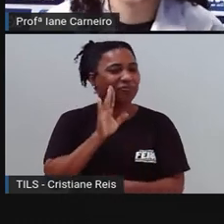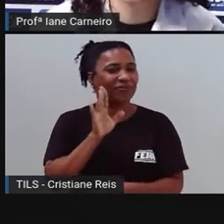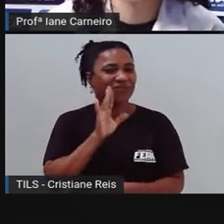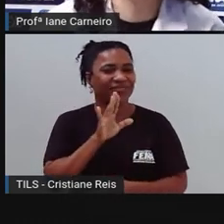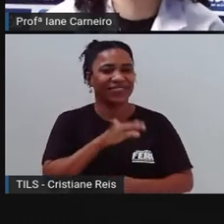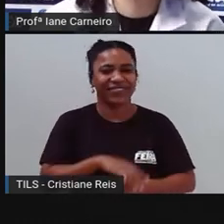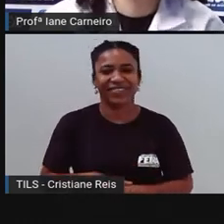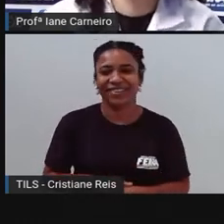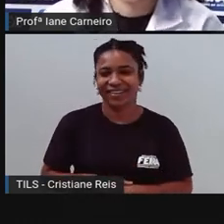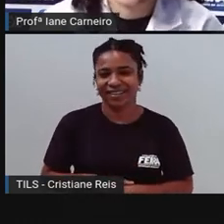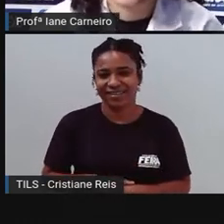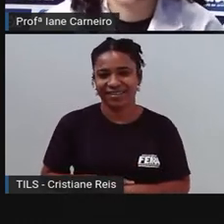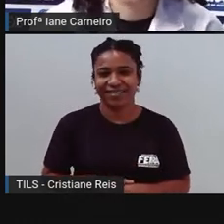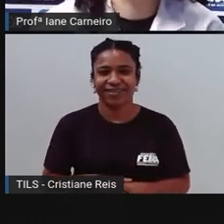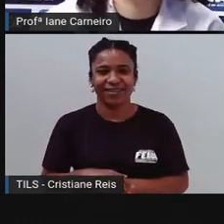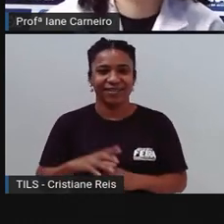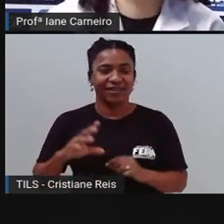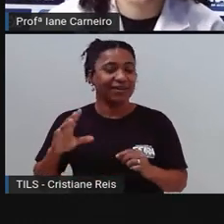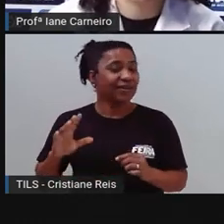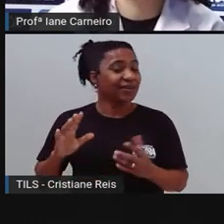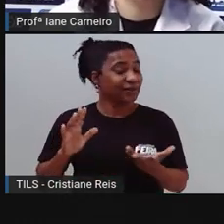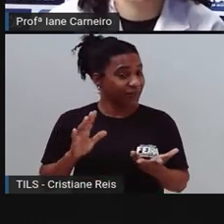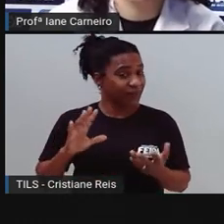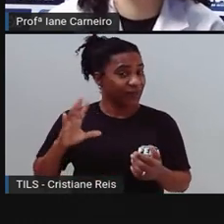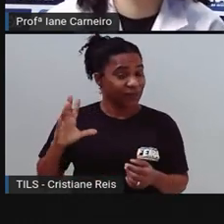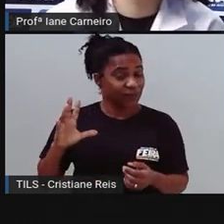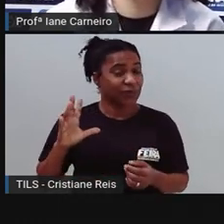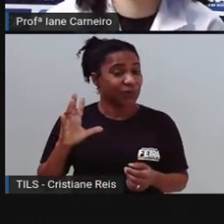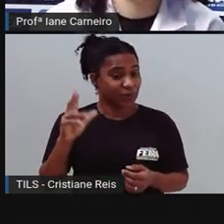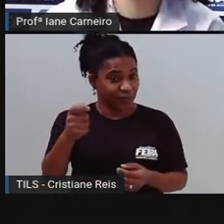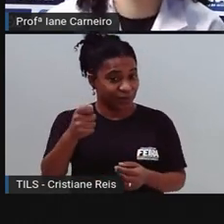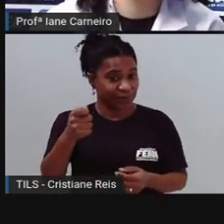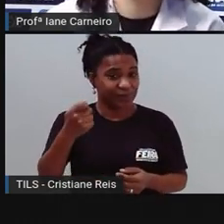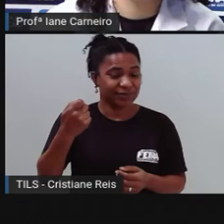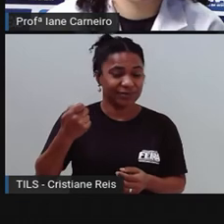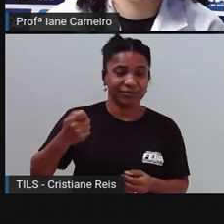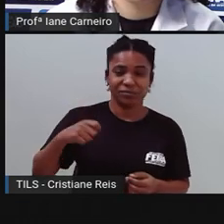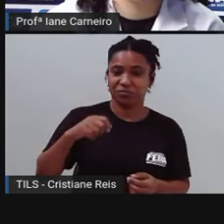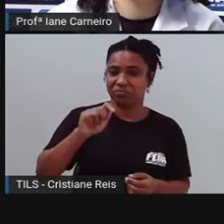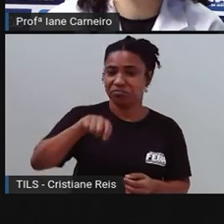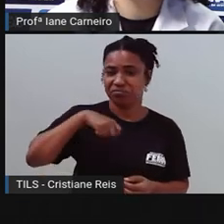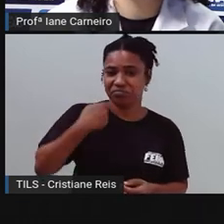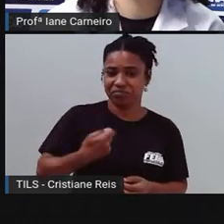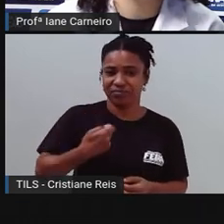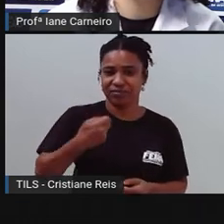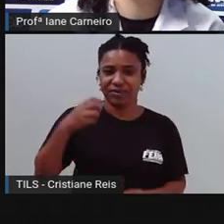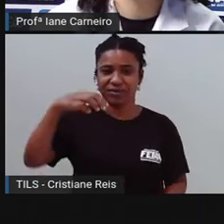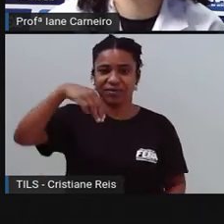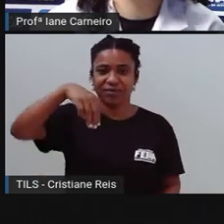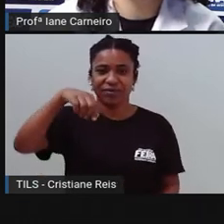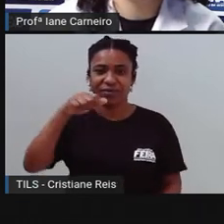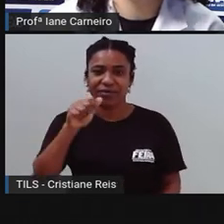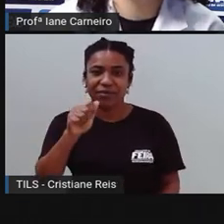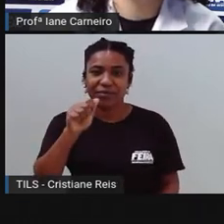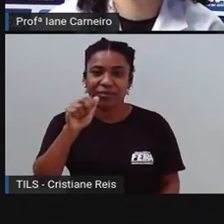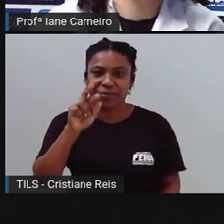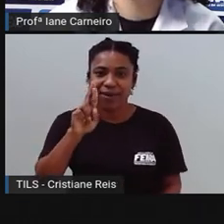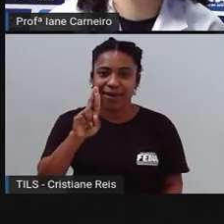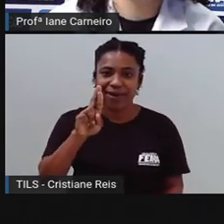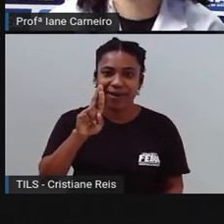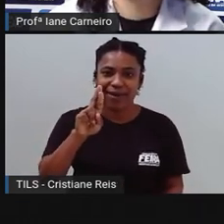Todos me chamam mar. Meu nome não é assim. Soletre quem souber ler e ponha sentido no fim.